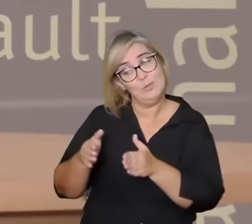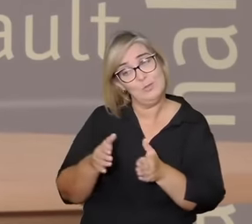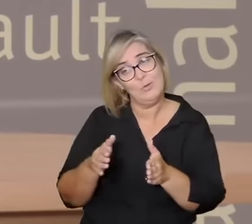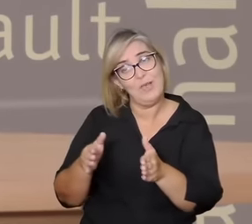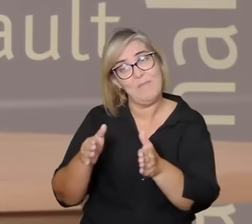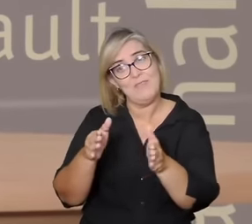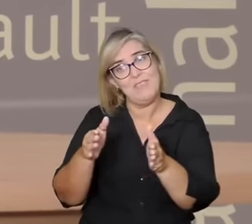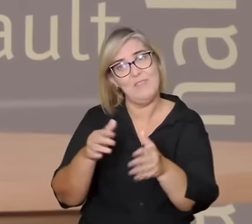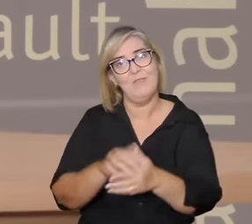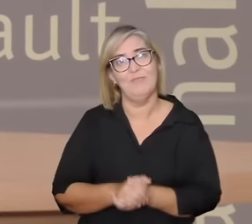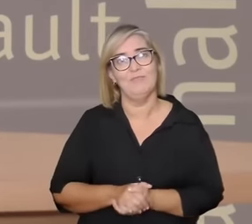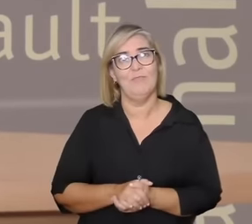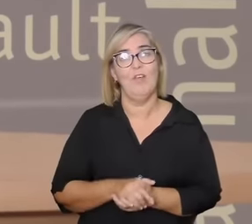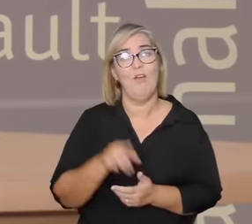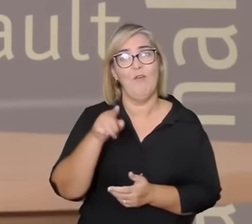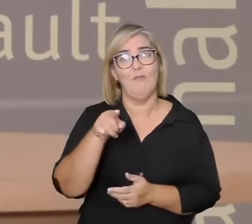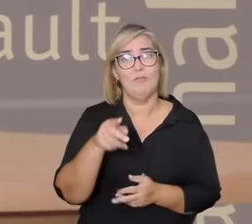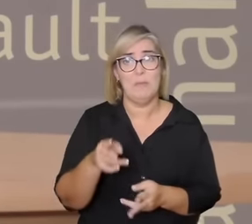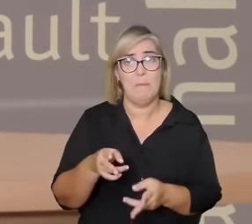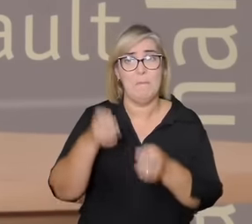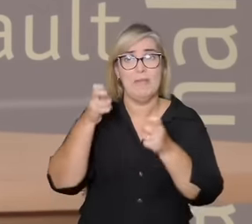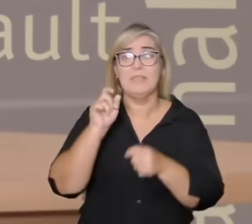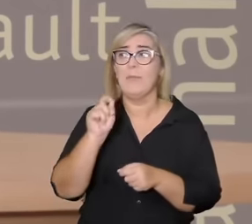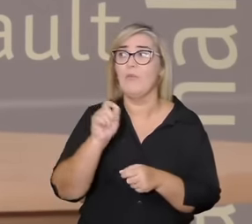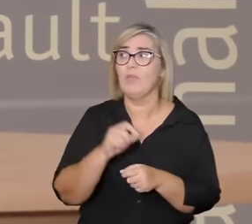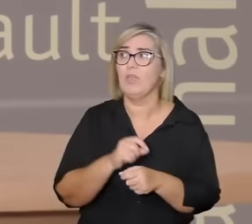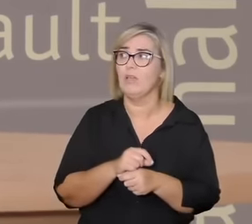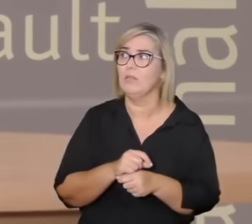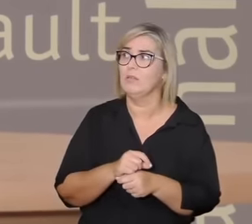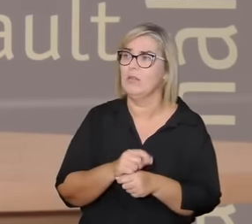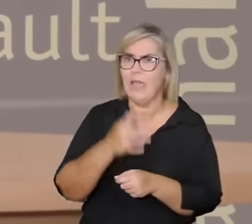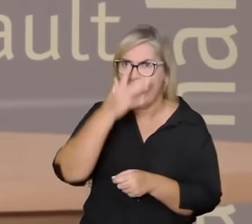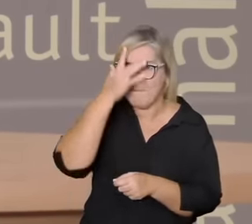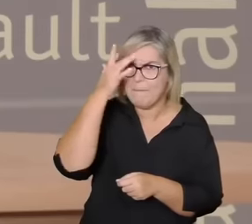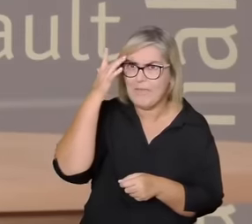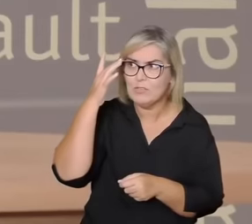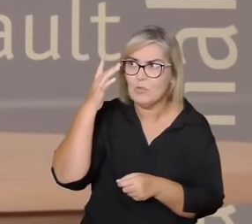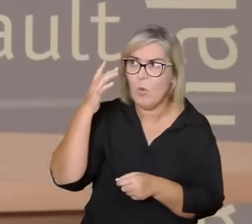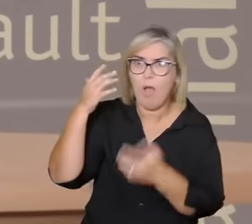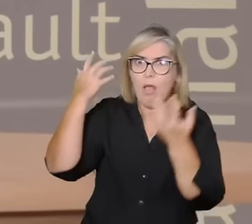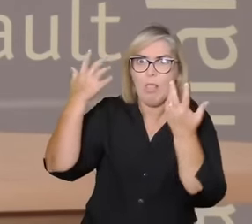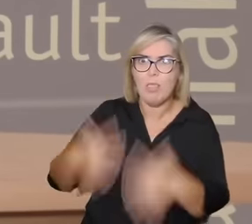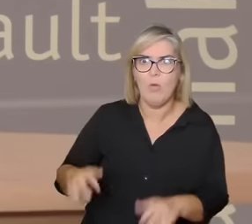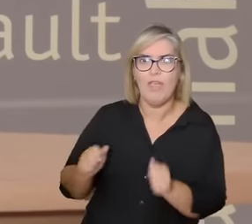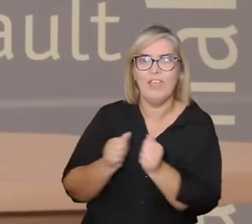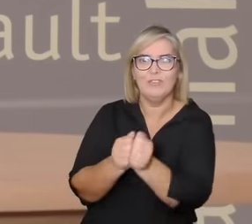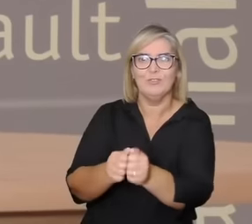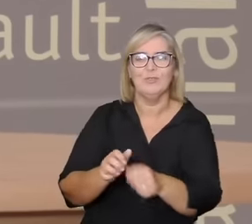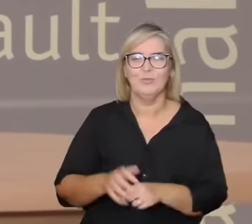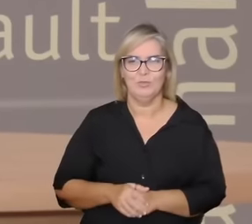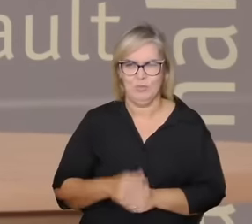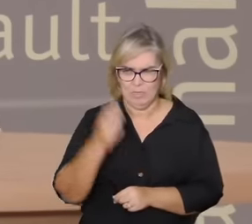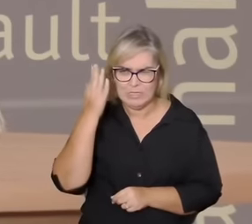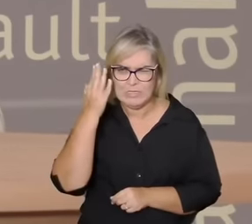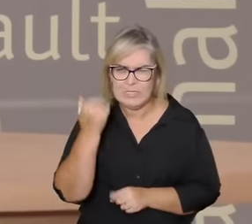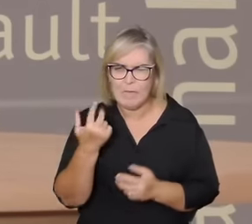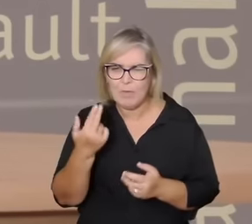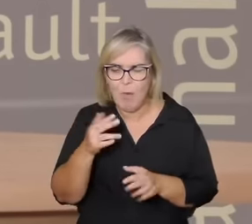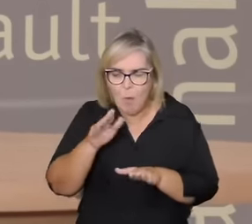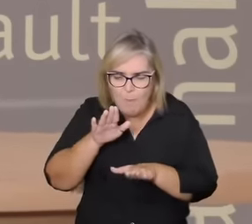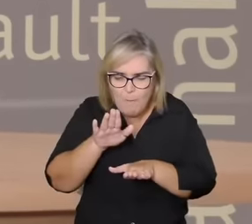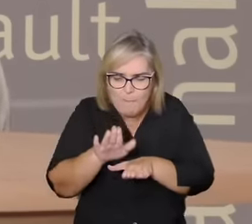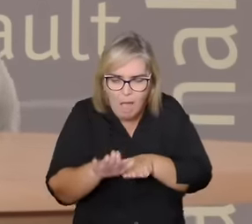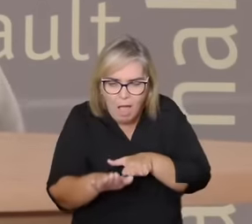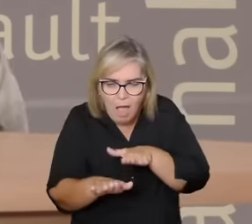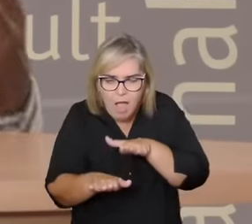nos acompanhe tem que combinar o passo por isso que eu usei aquela expressão coreografia da intimidade porque as pessoas podem